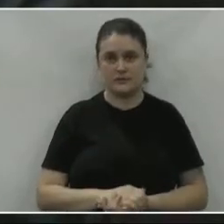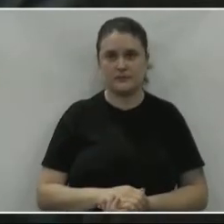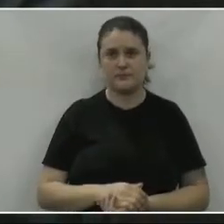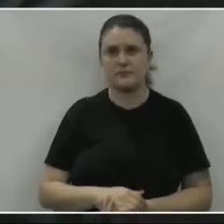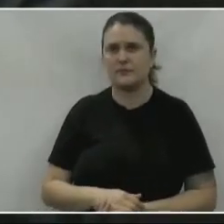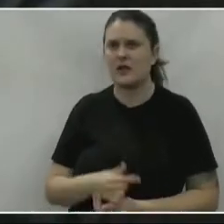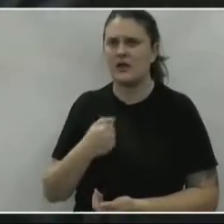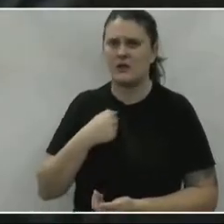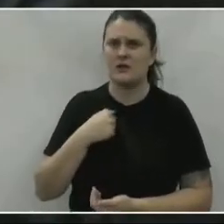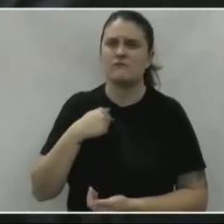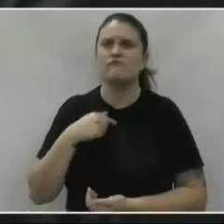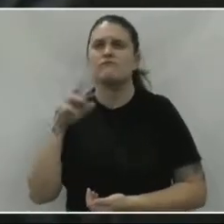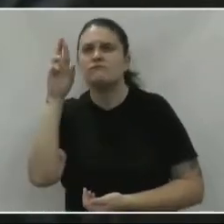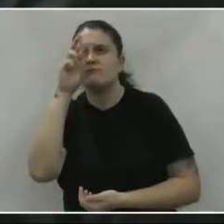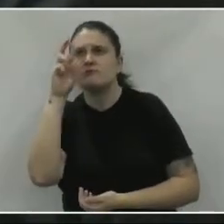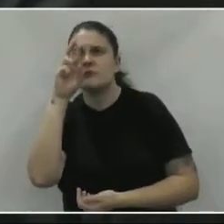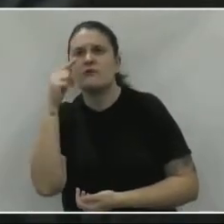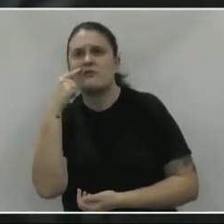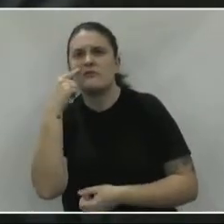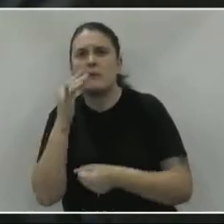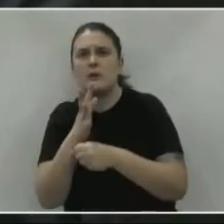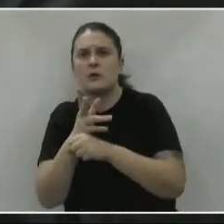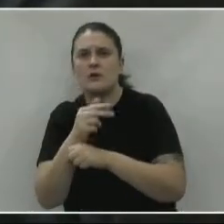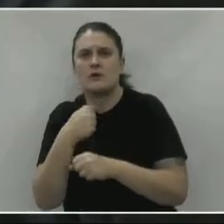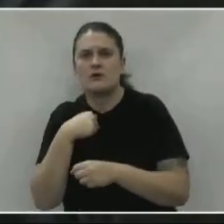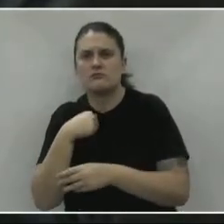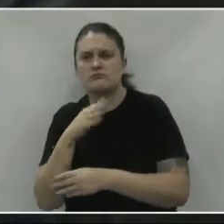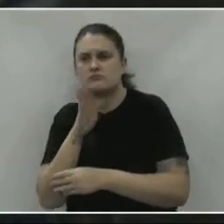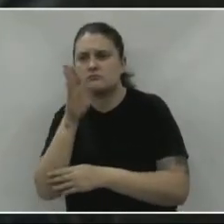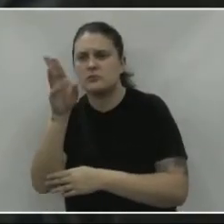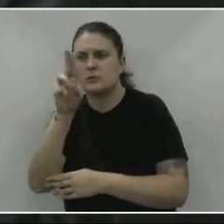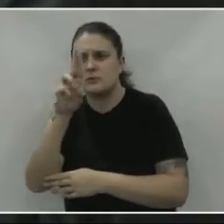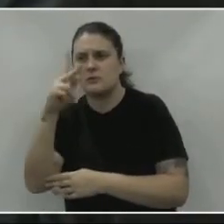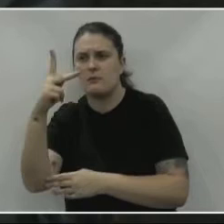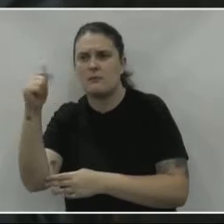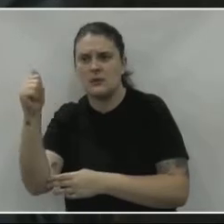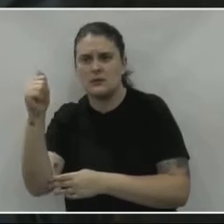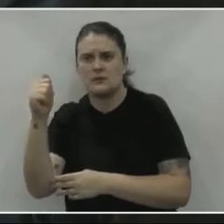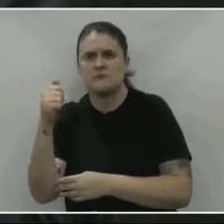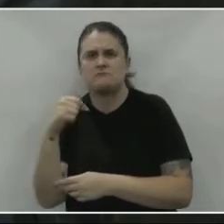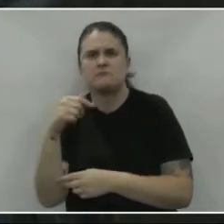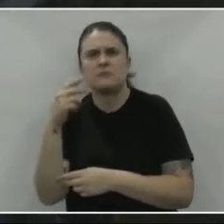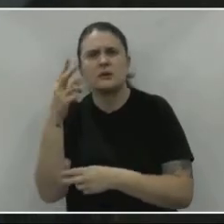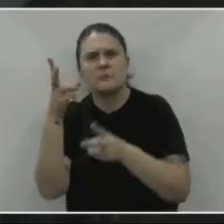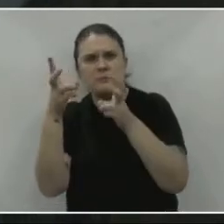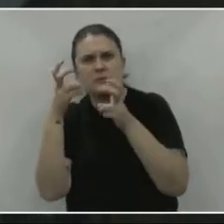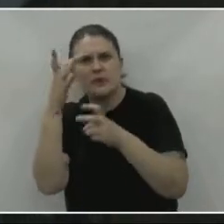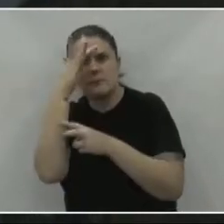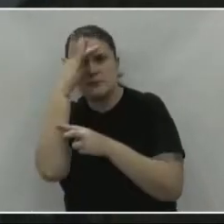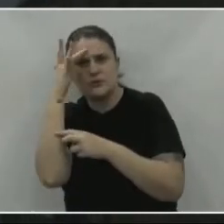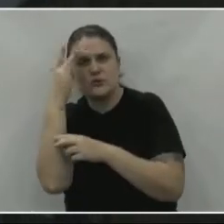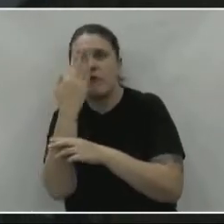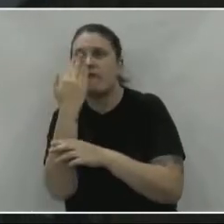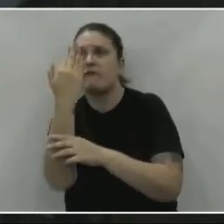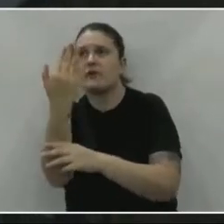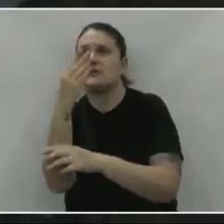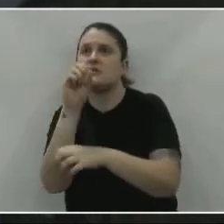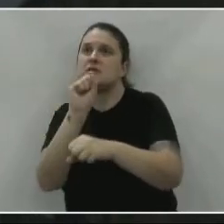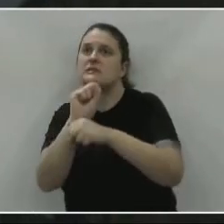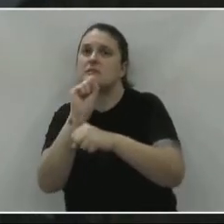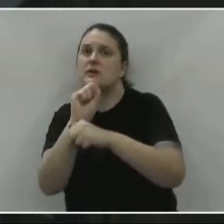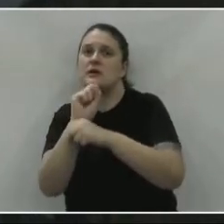madrugada, que eu estava indo no UPA, ali, e as pessoas já estavam na frente, ali, no sereno.